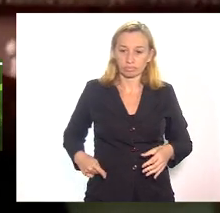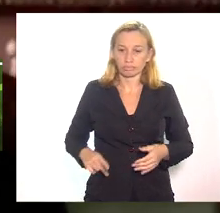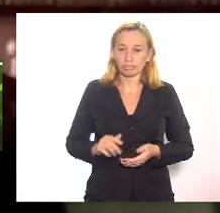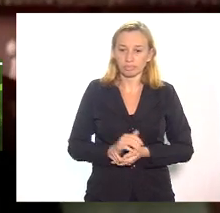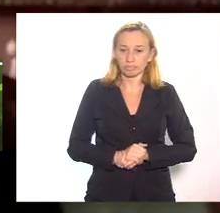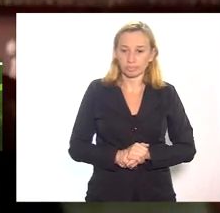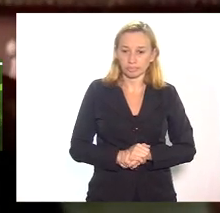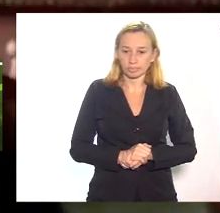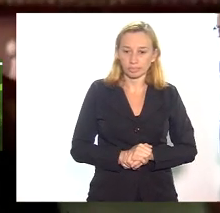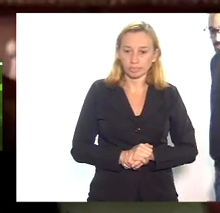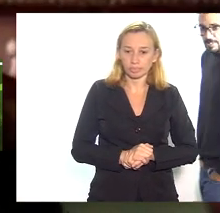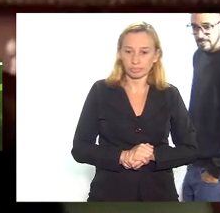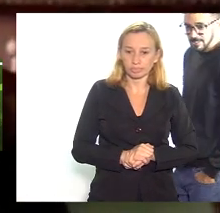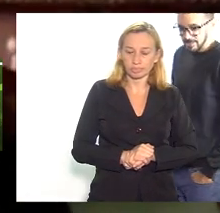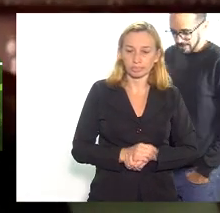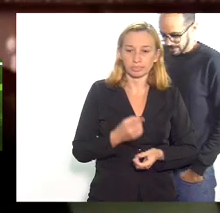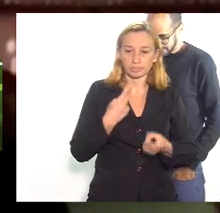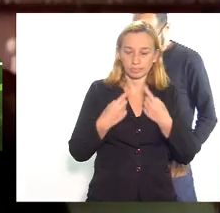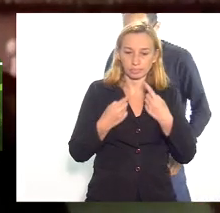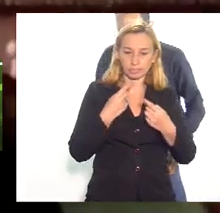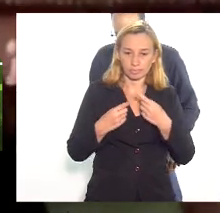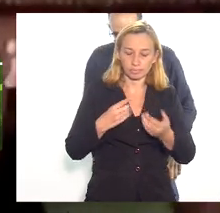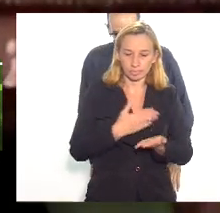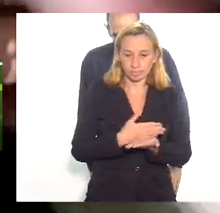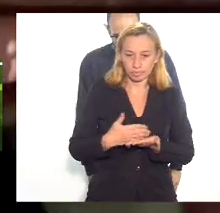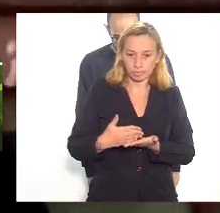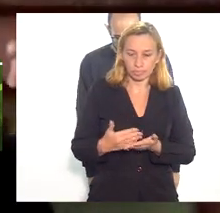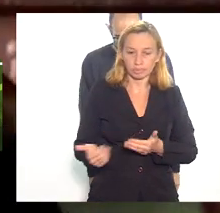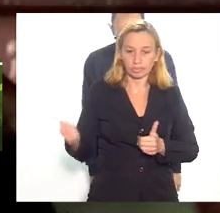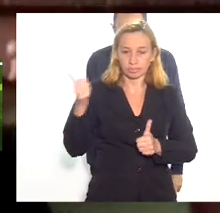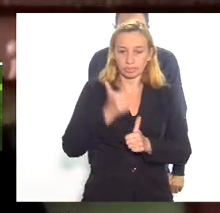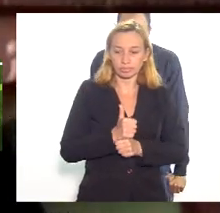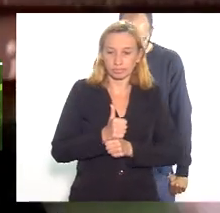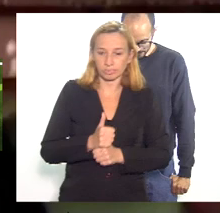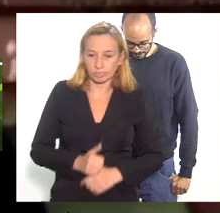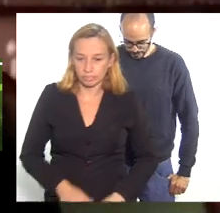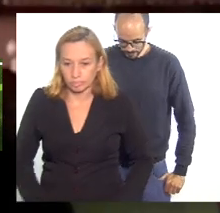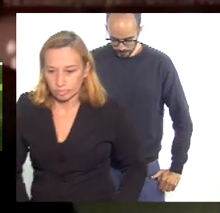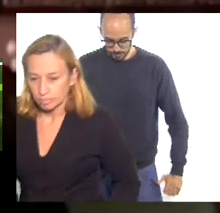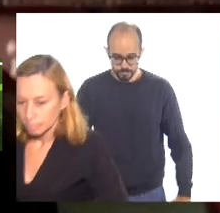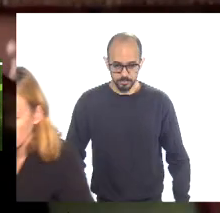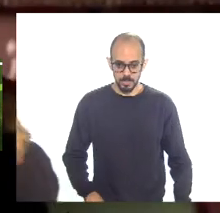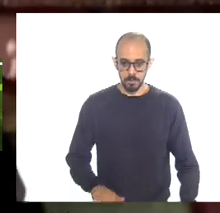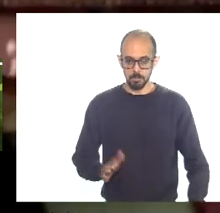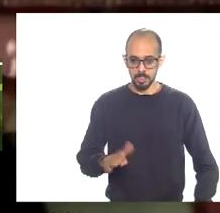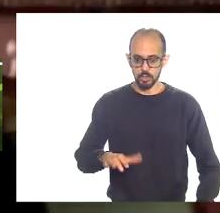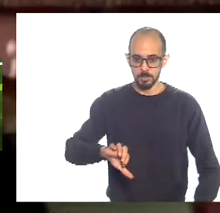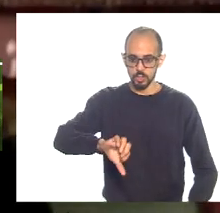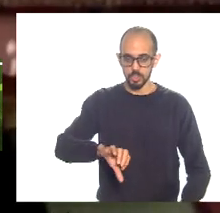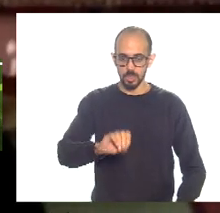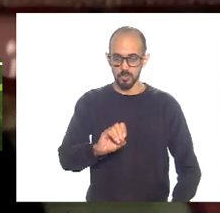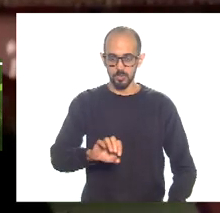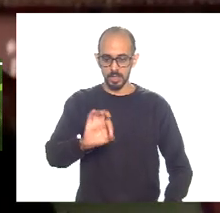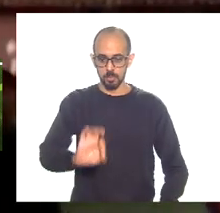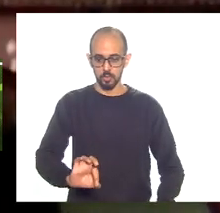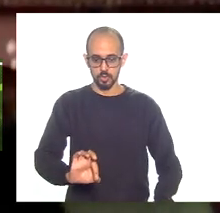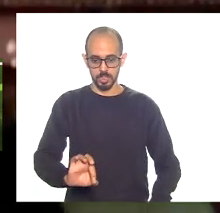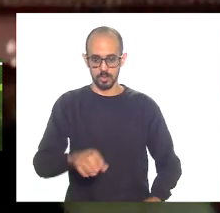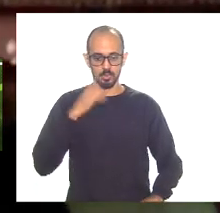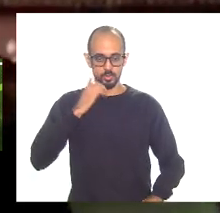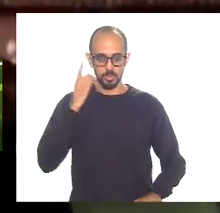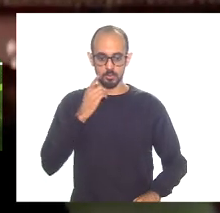a gente continuar esses debates é eu acho que 90% pelo menos 90% dos deputados e deputadas que aqui estão